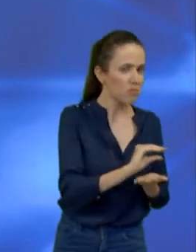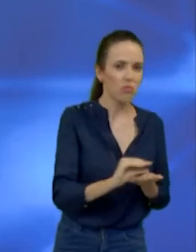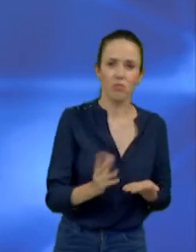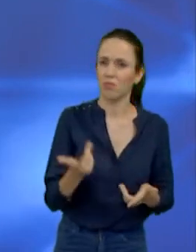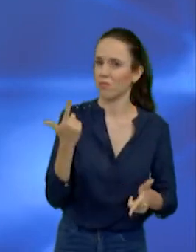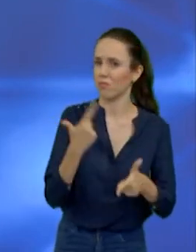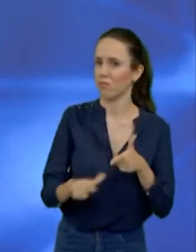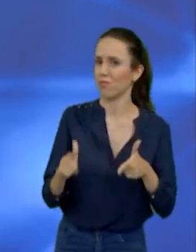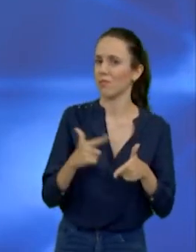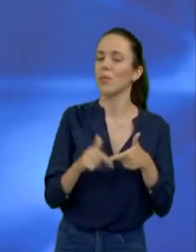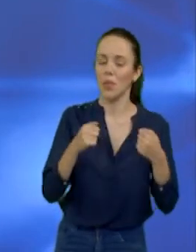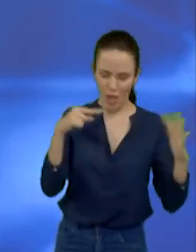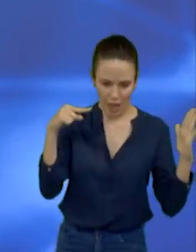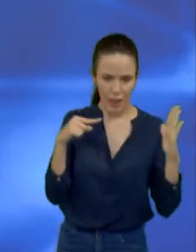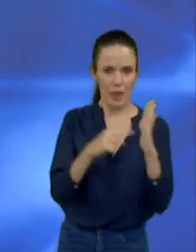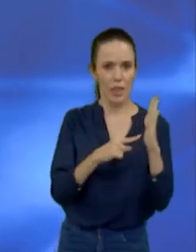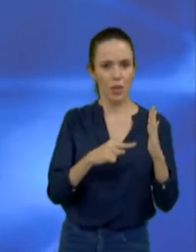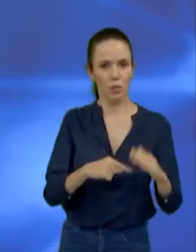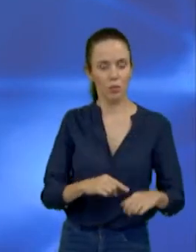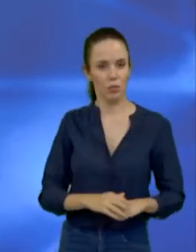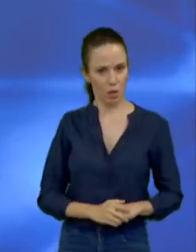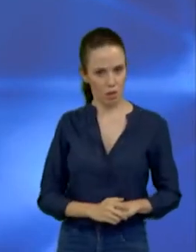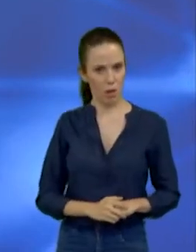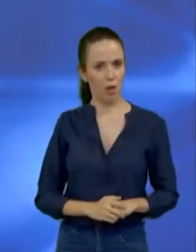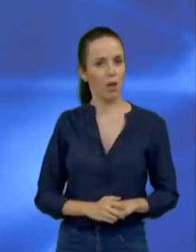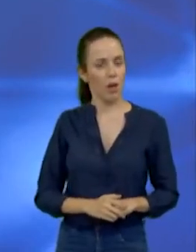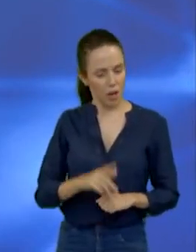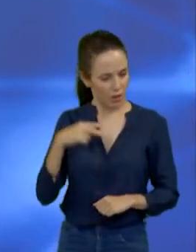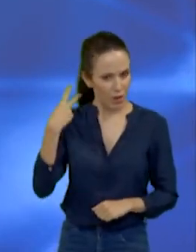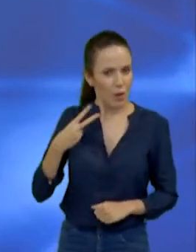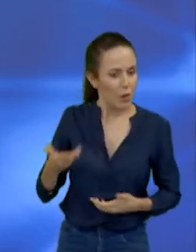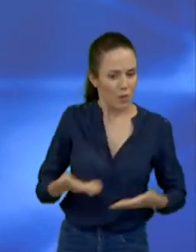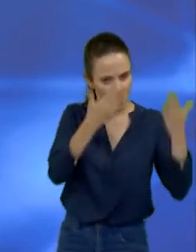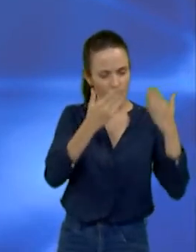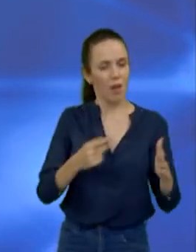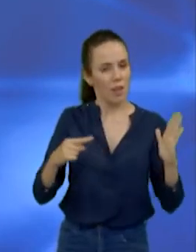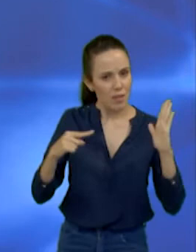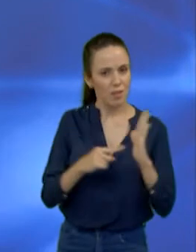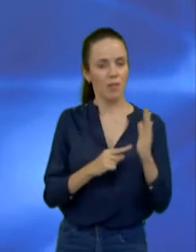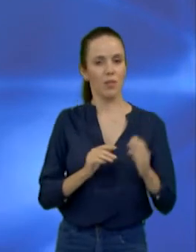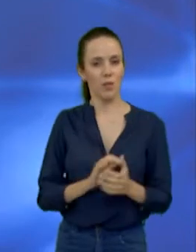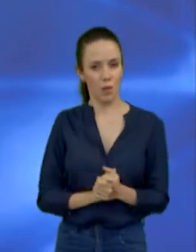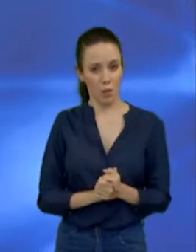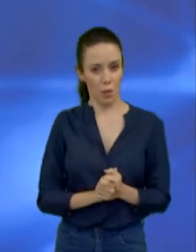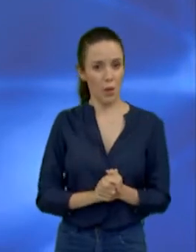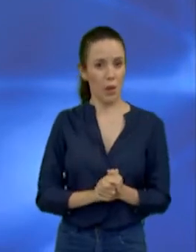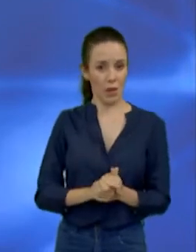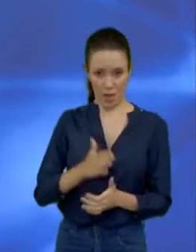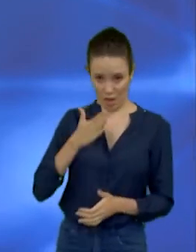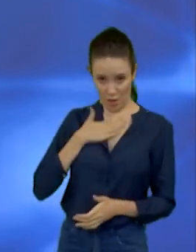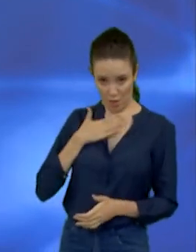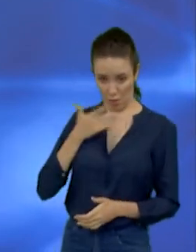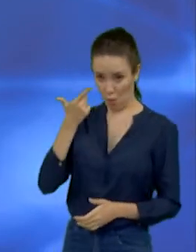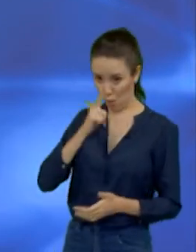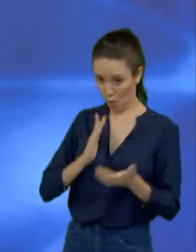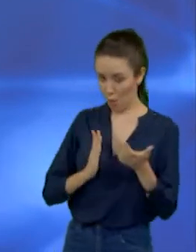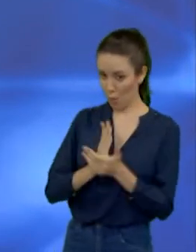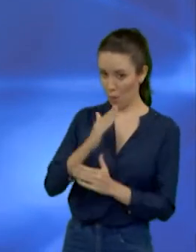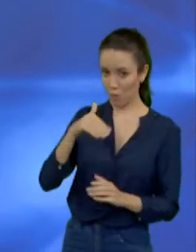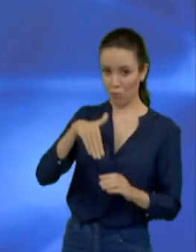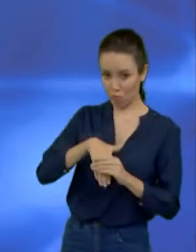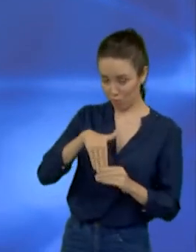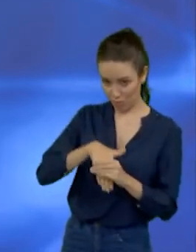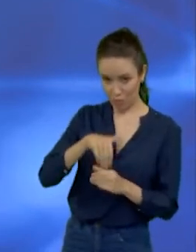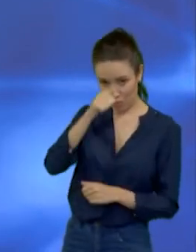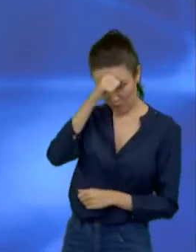não tomar essa providência, nada disso é atendido. É vergonhoso, mas, no nosso governo, nós temos bons projetos. E tenho